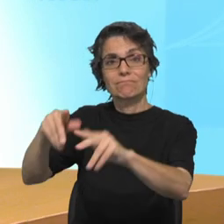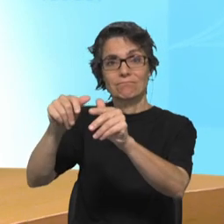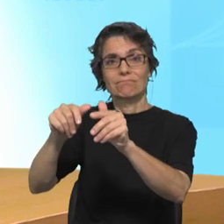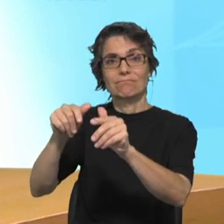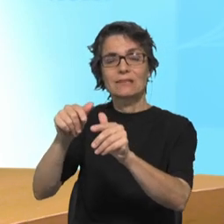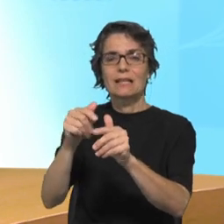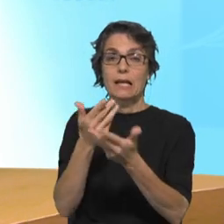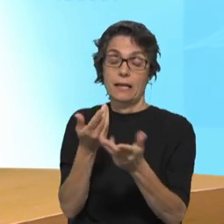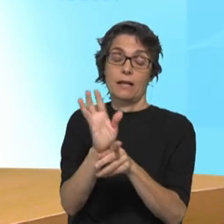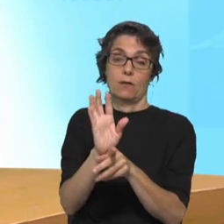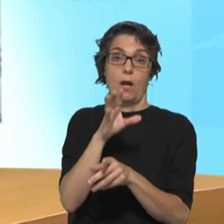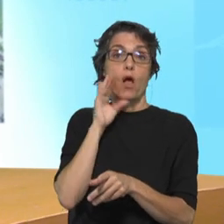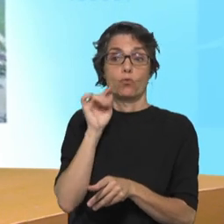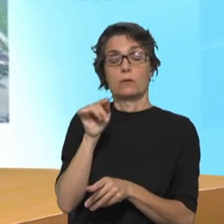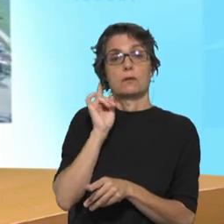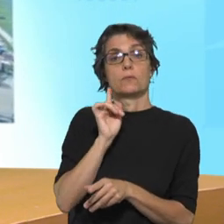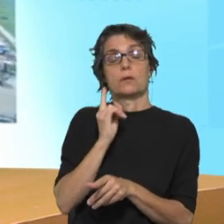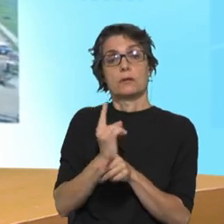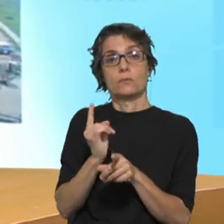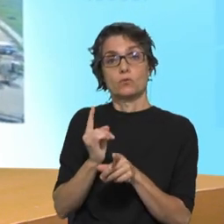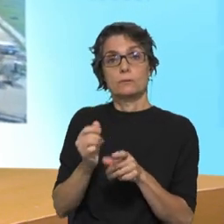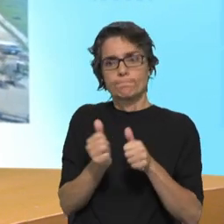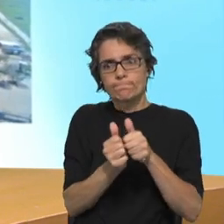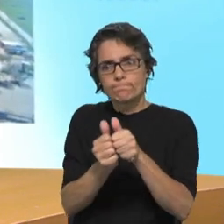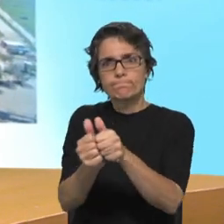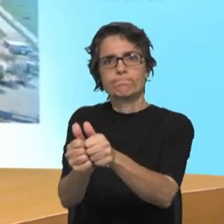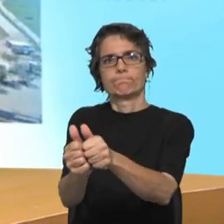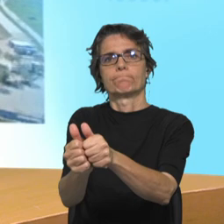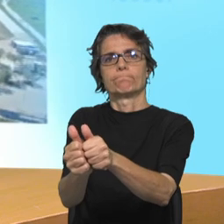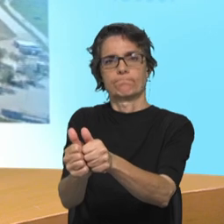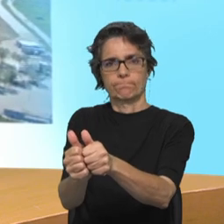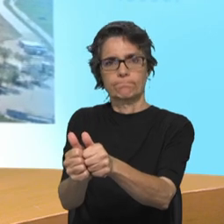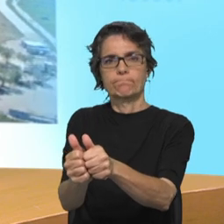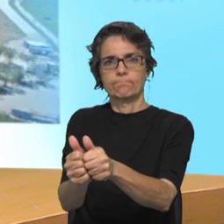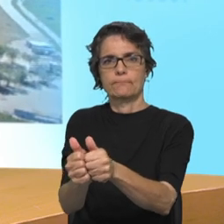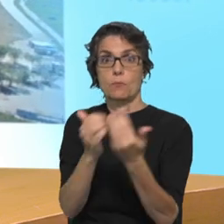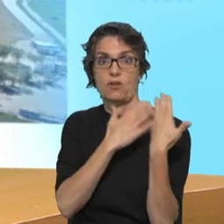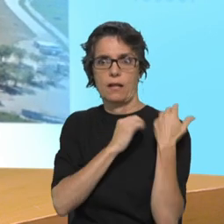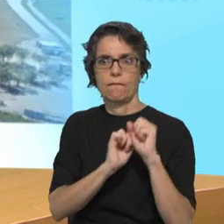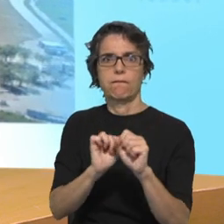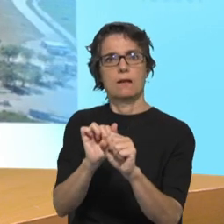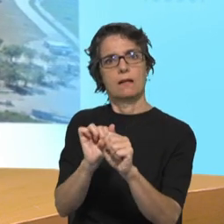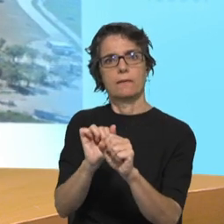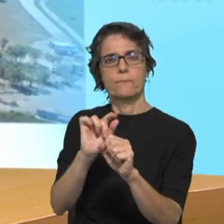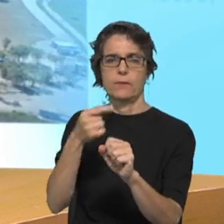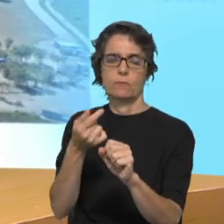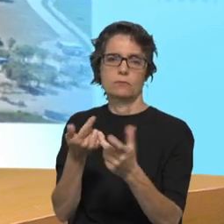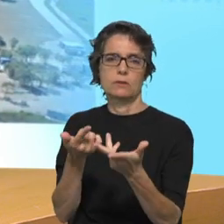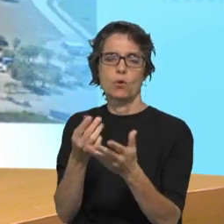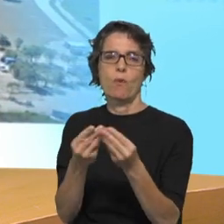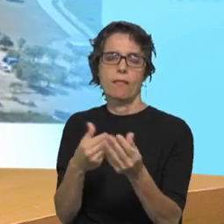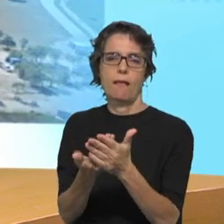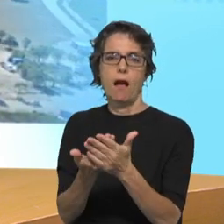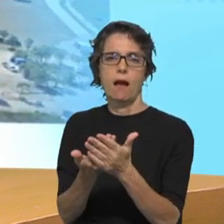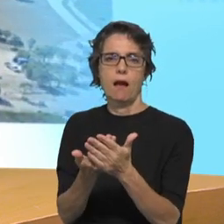capacidade de acompanhar até ao fim, que está a grande parte da qualidade do escotismo que podemos oferecer.